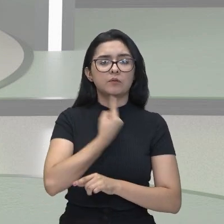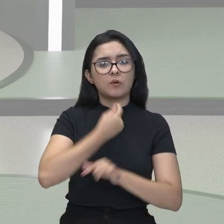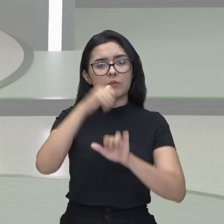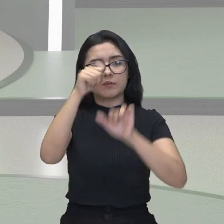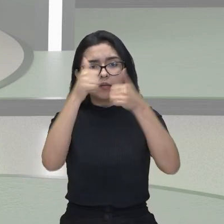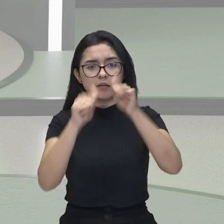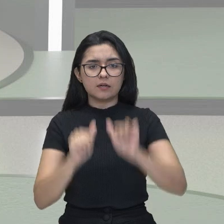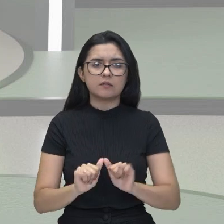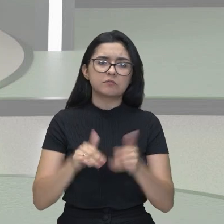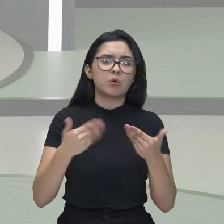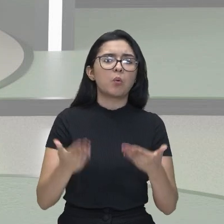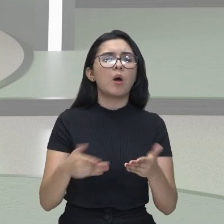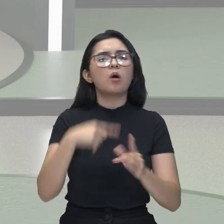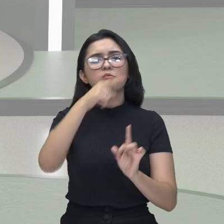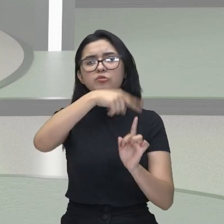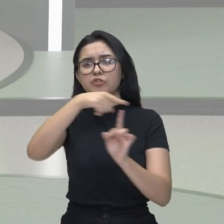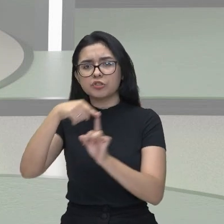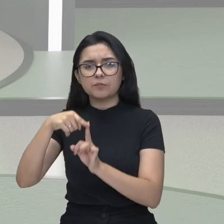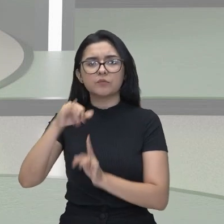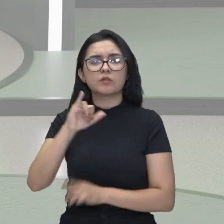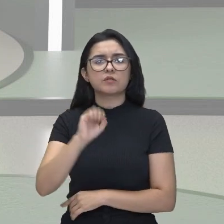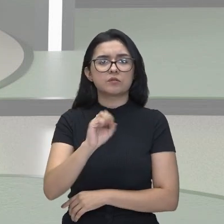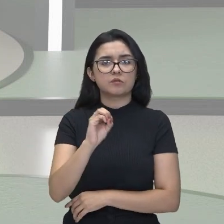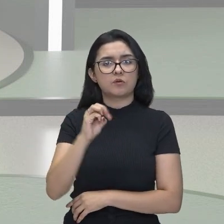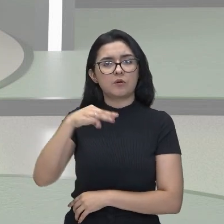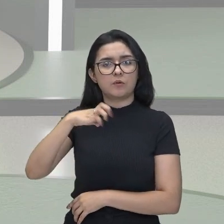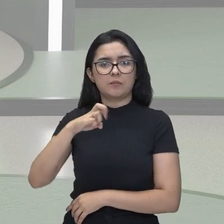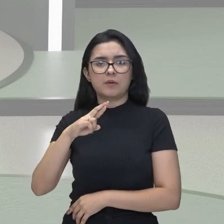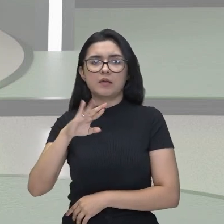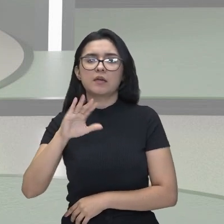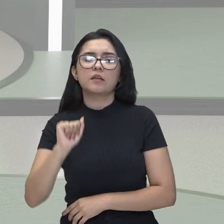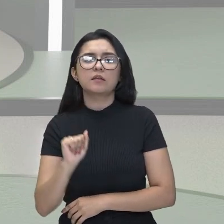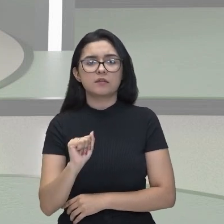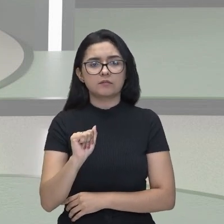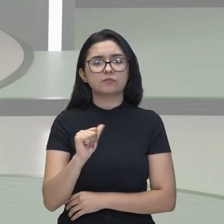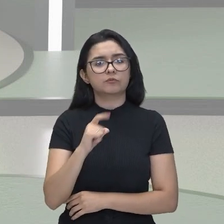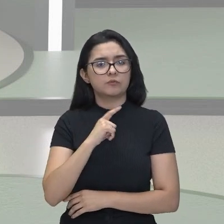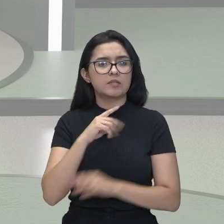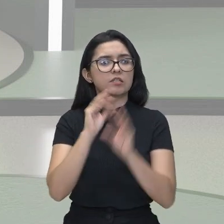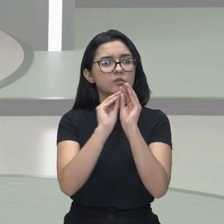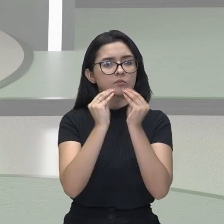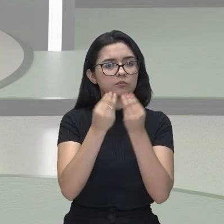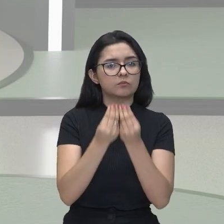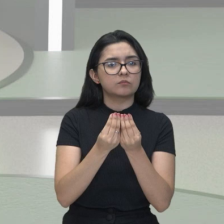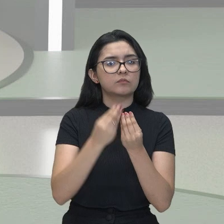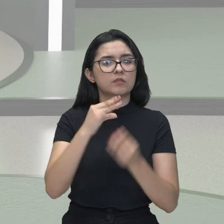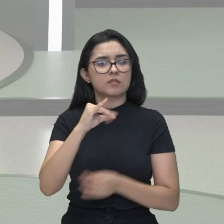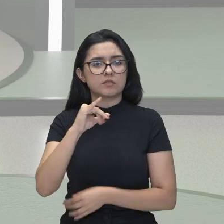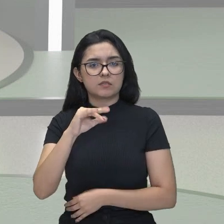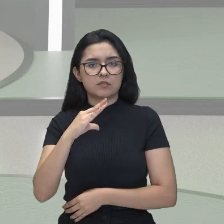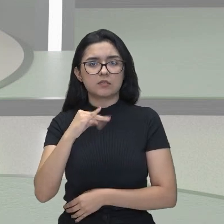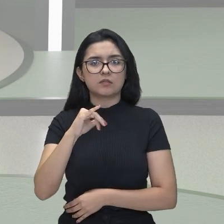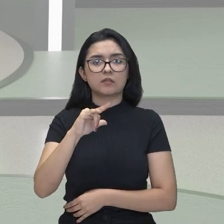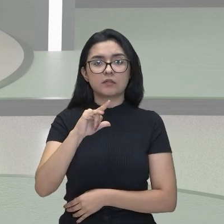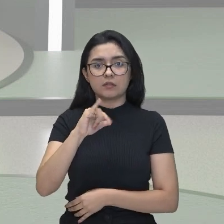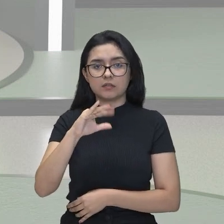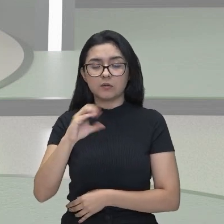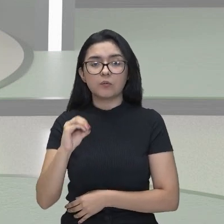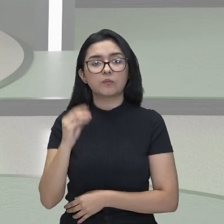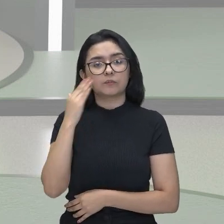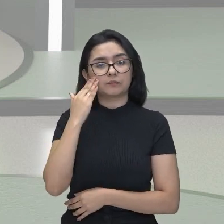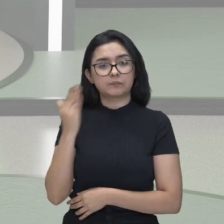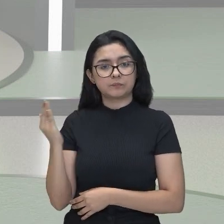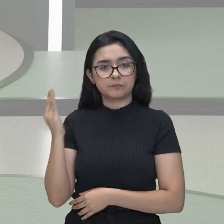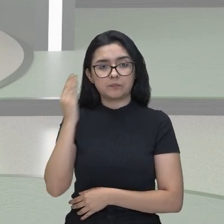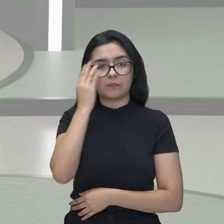depois descobrir que tipo de isômeria, não é verdade? Ocorre com esse composto aqui cíclico. Esse composto